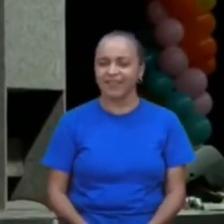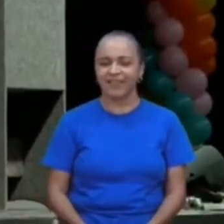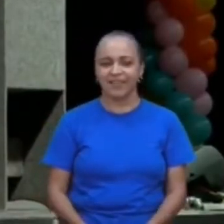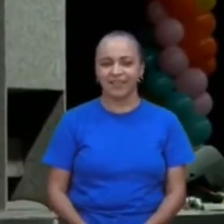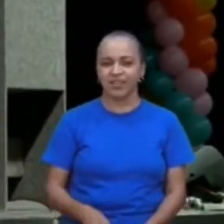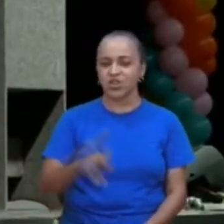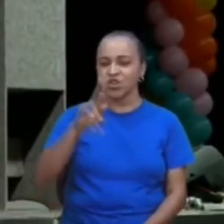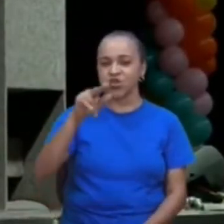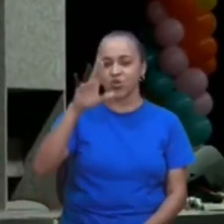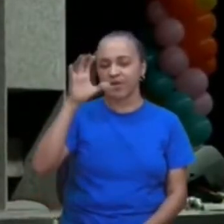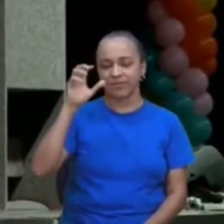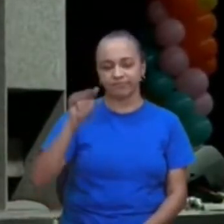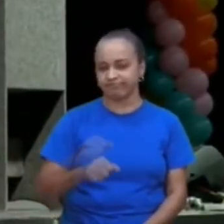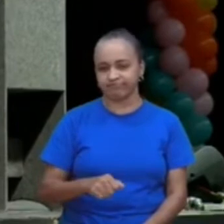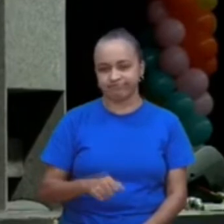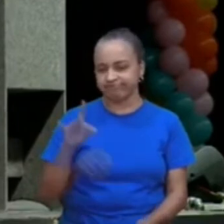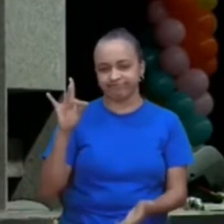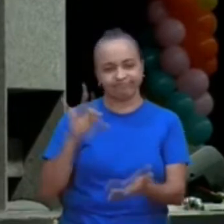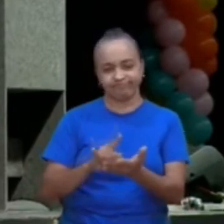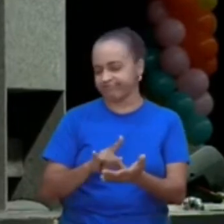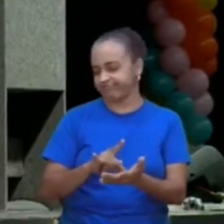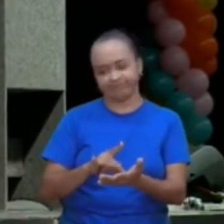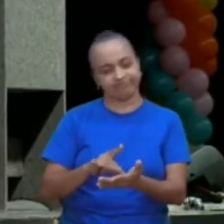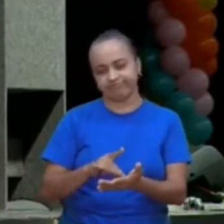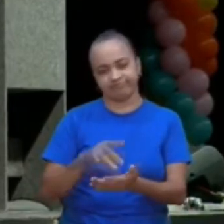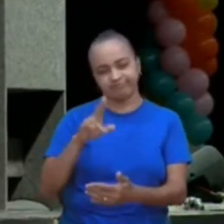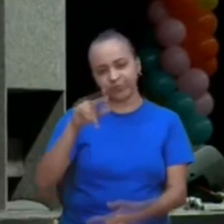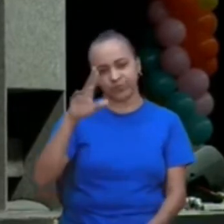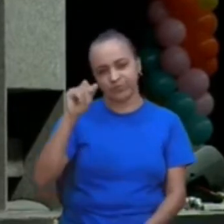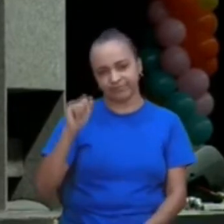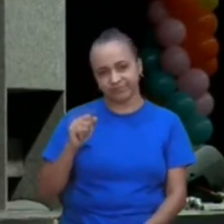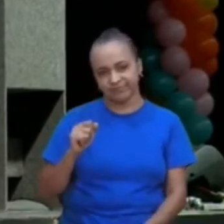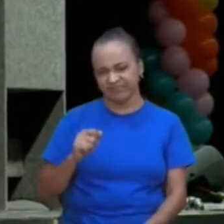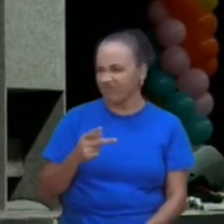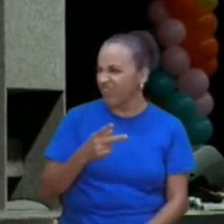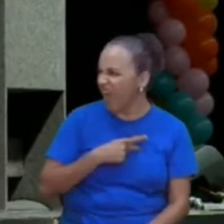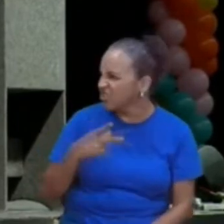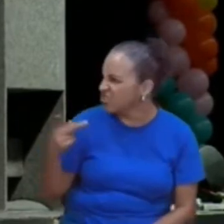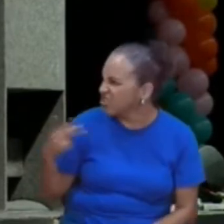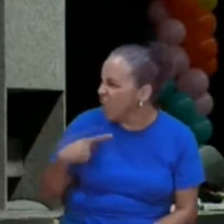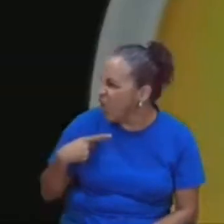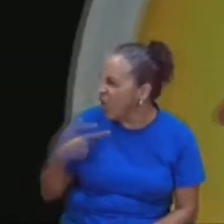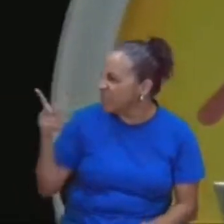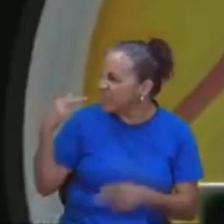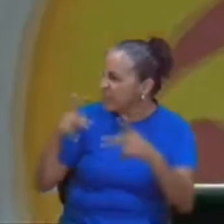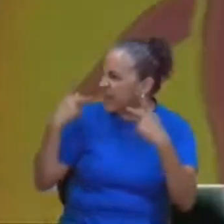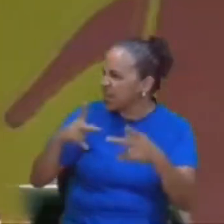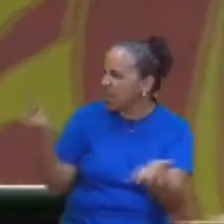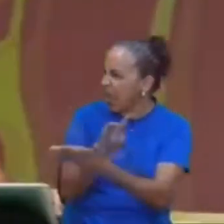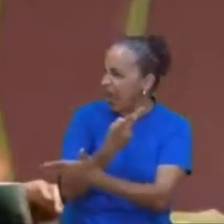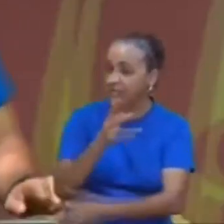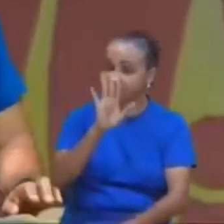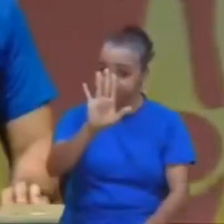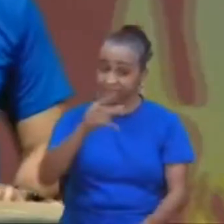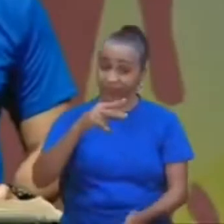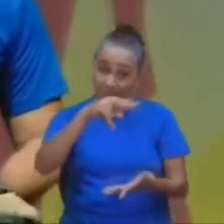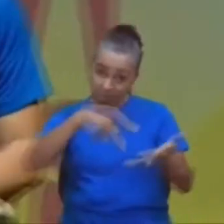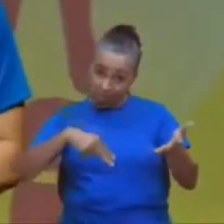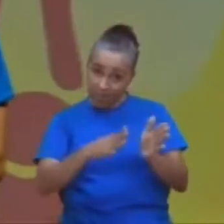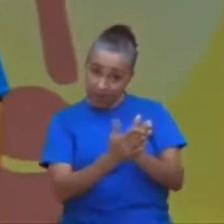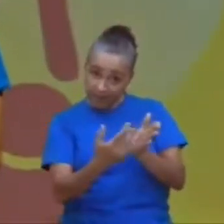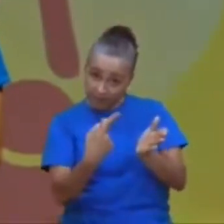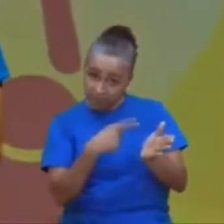nunca, foi verdade isso, pastor, você está pregando, vamos ler a Bíblia, vamos ler a Bíblia,